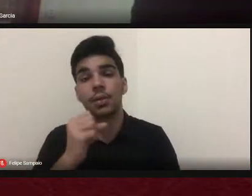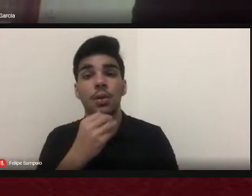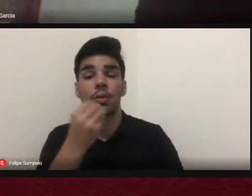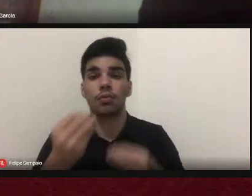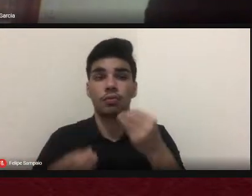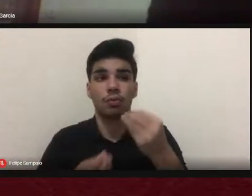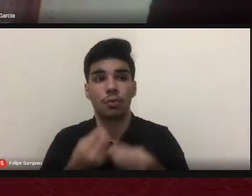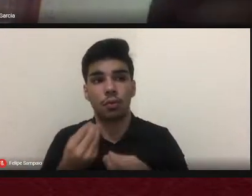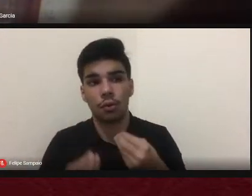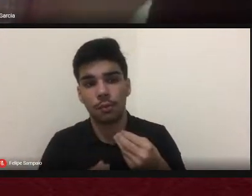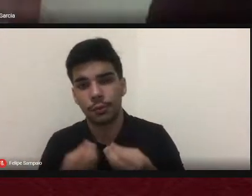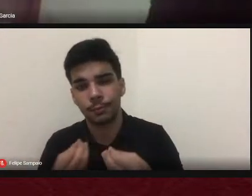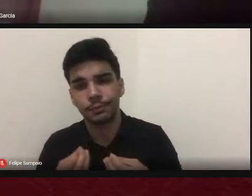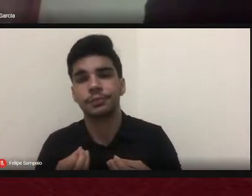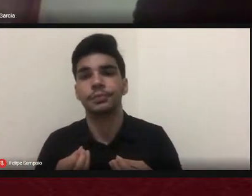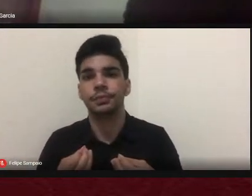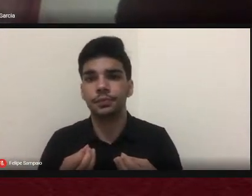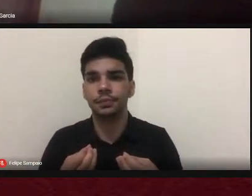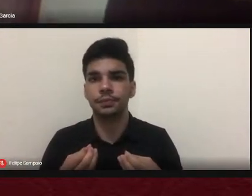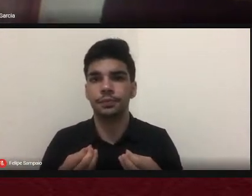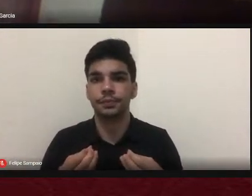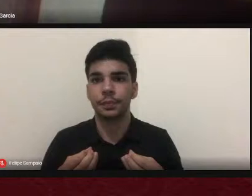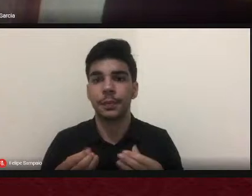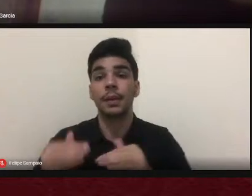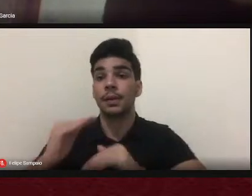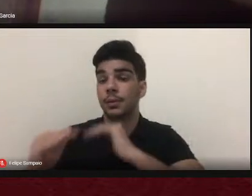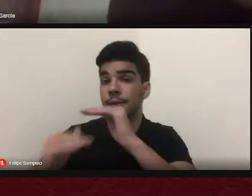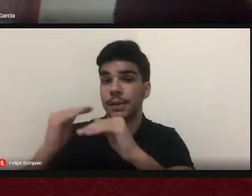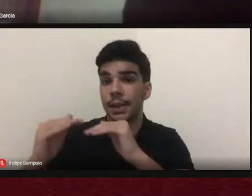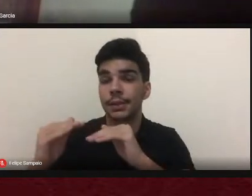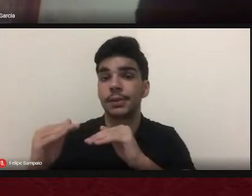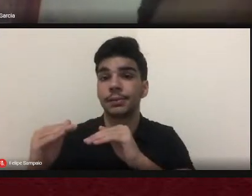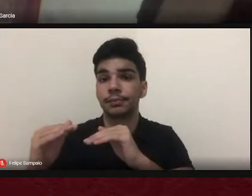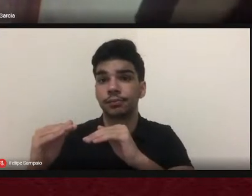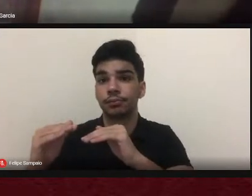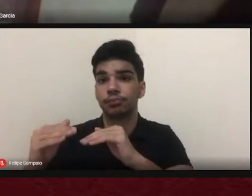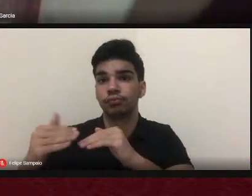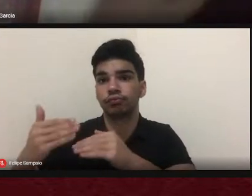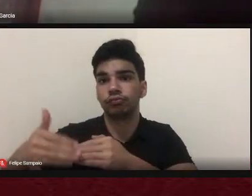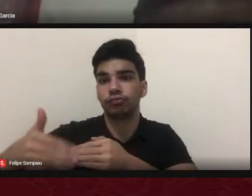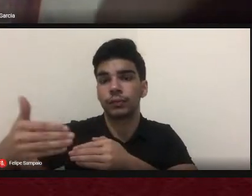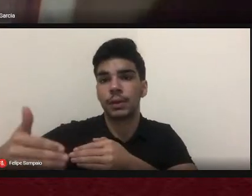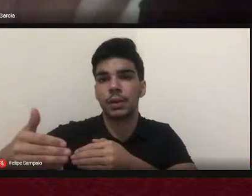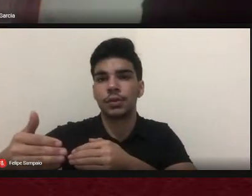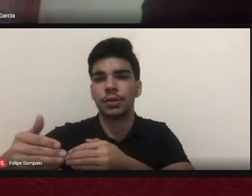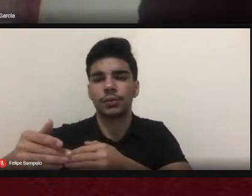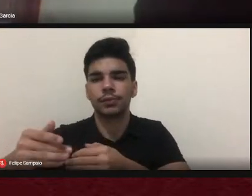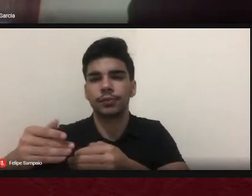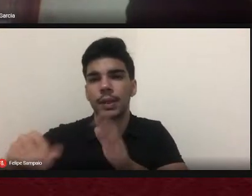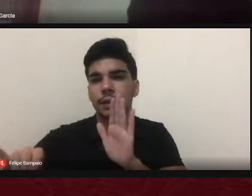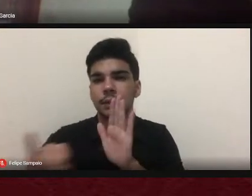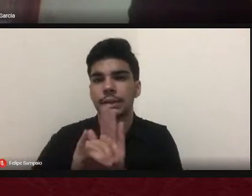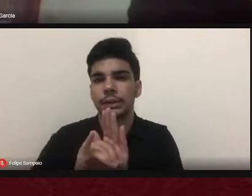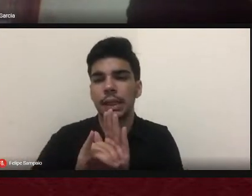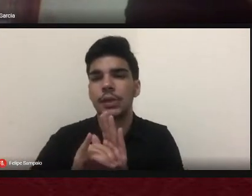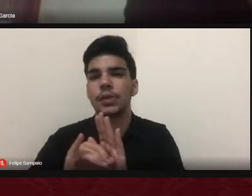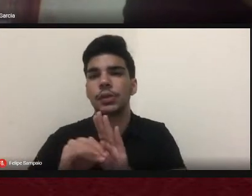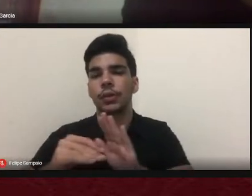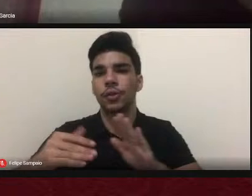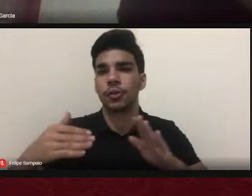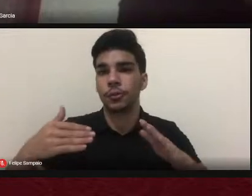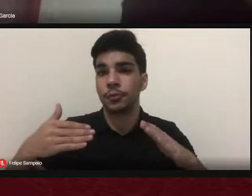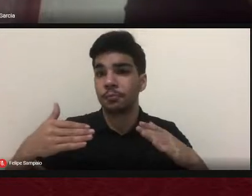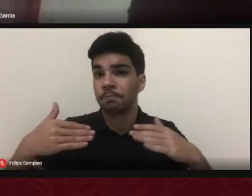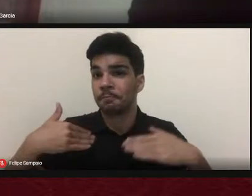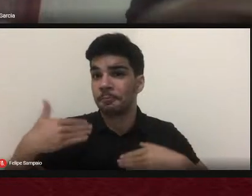processo de construção de identidades de construção de estigmas de construção de normalidades e anormalidades como diria o Michel